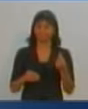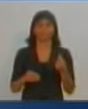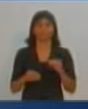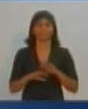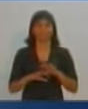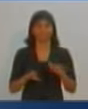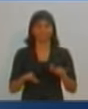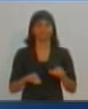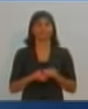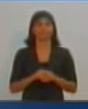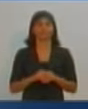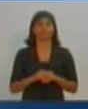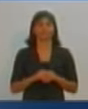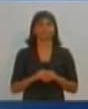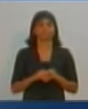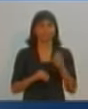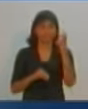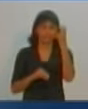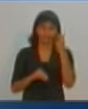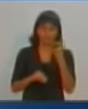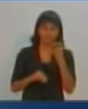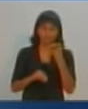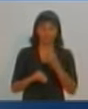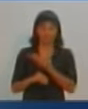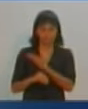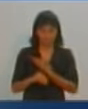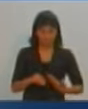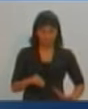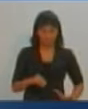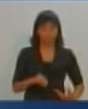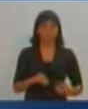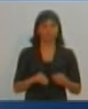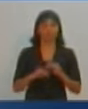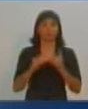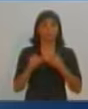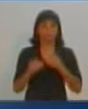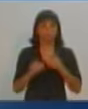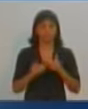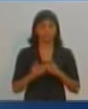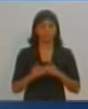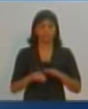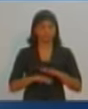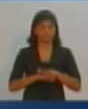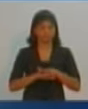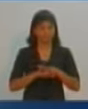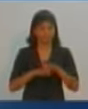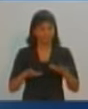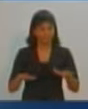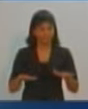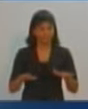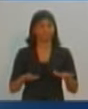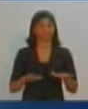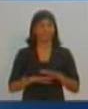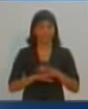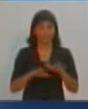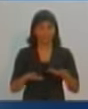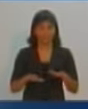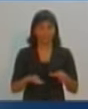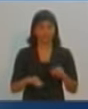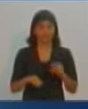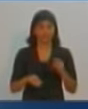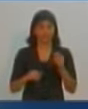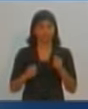o desalinho com o bem público. No meu governo, isso também será prioridade. E não só no seu, Zé.